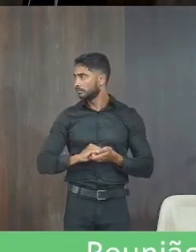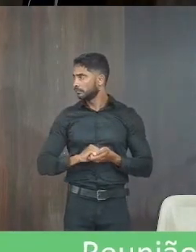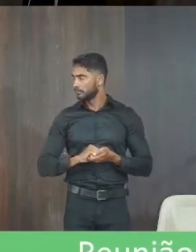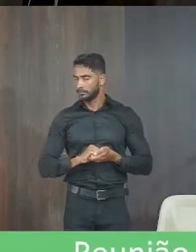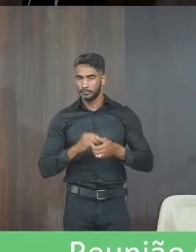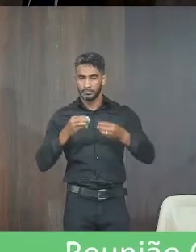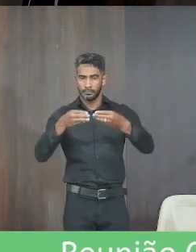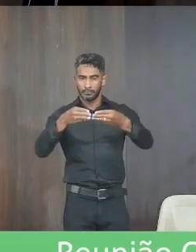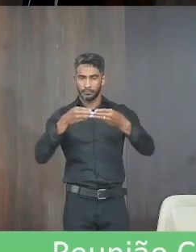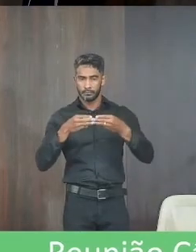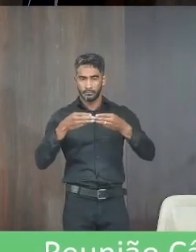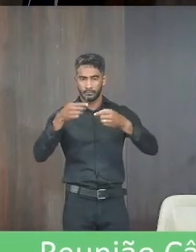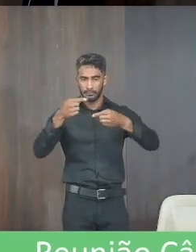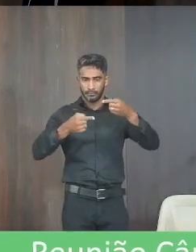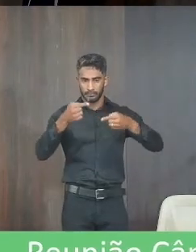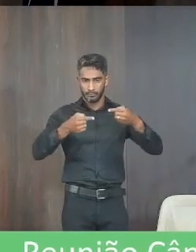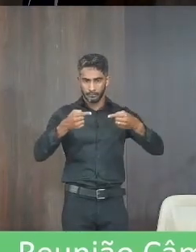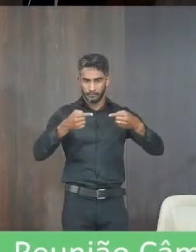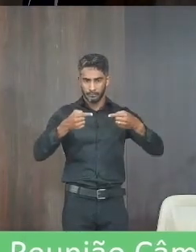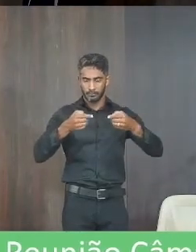moções estão em discussão